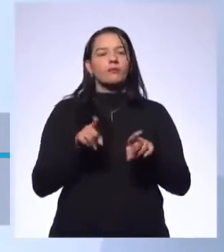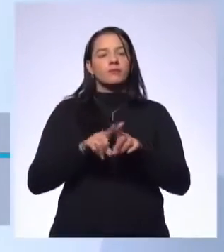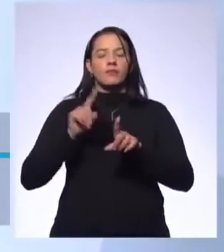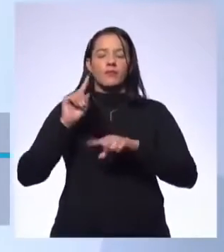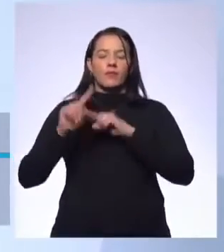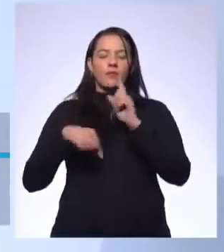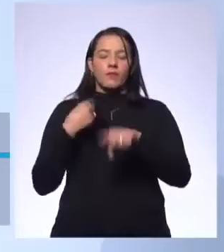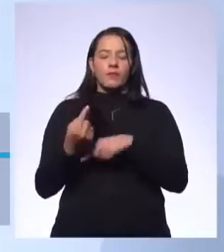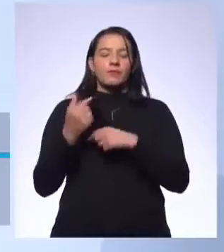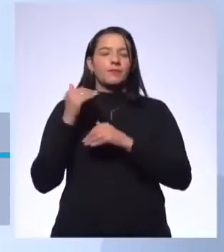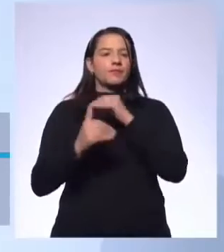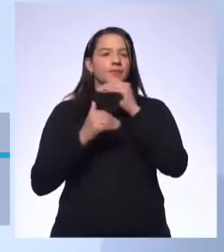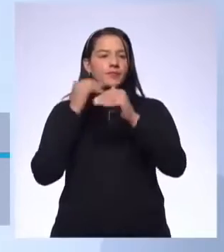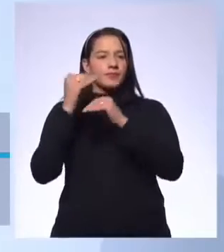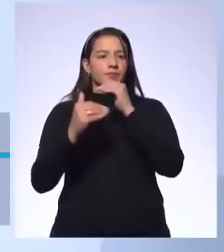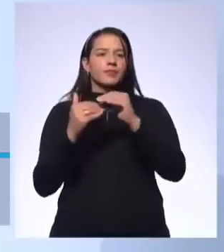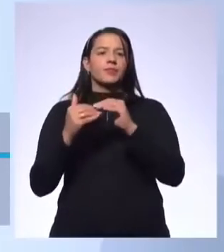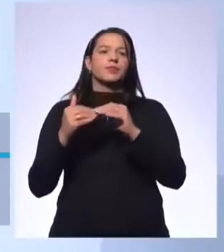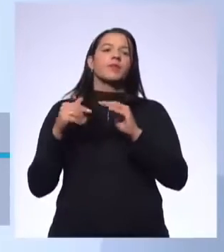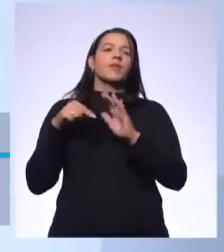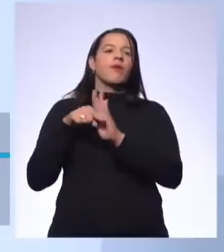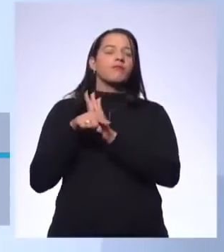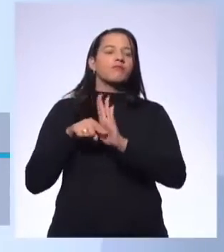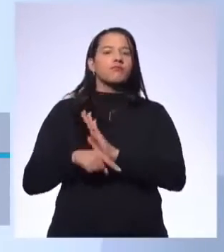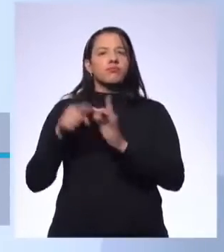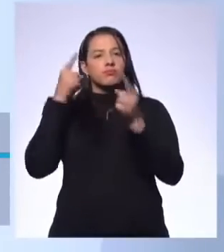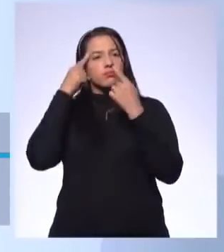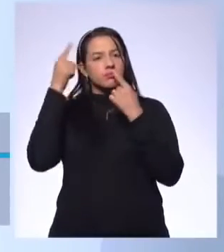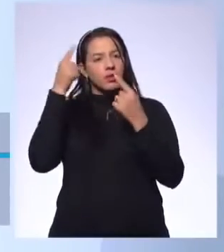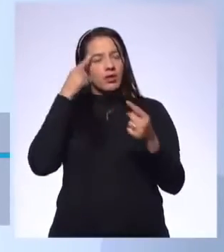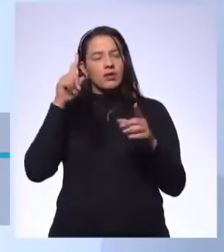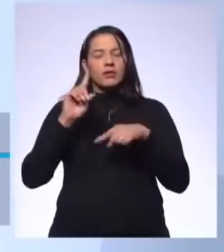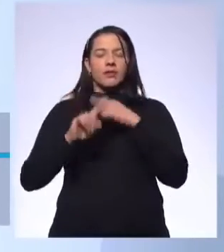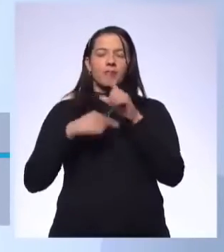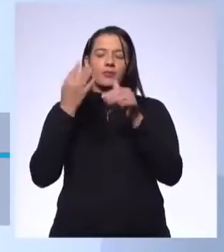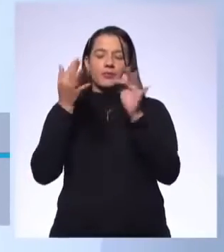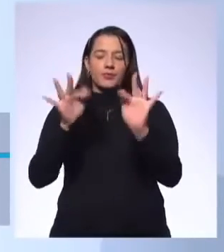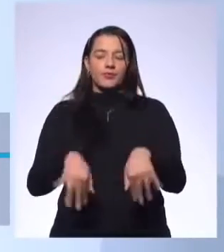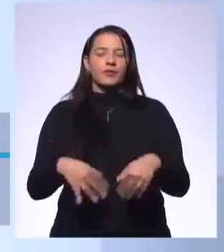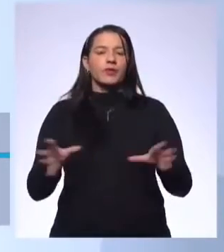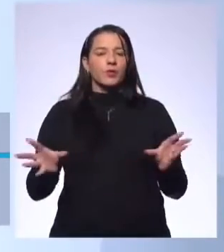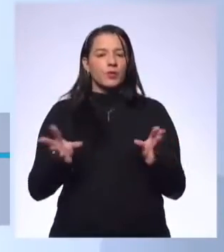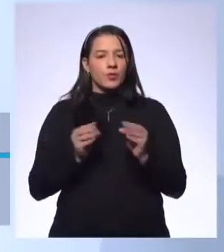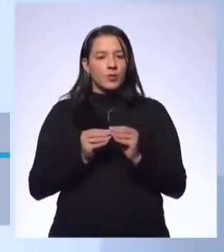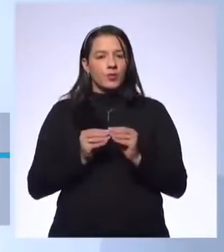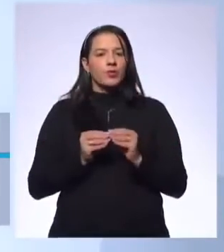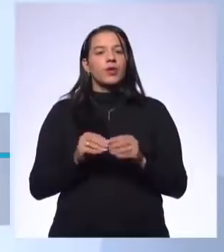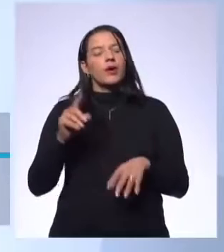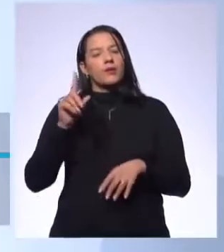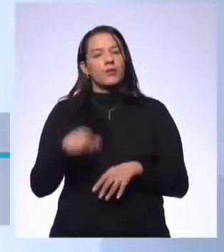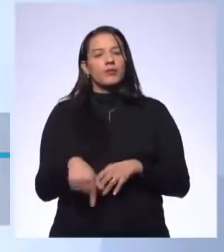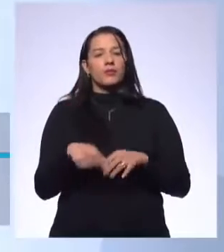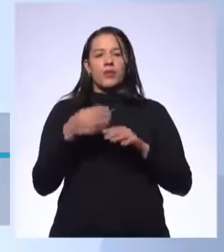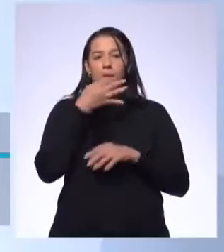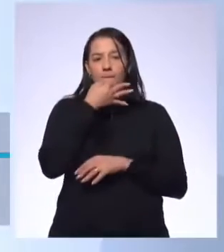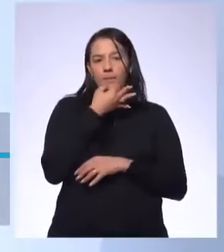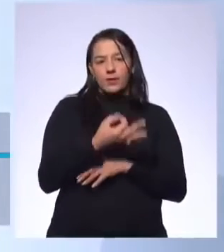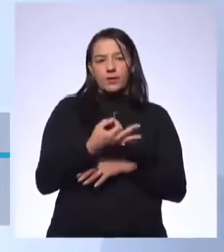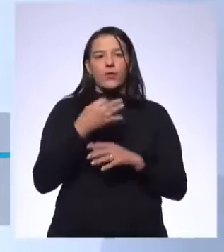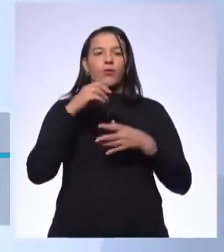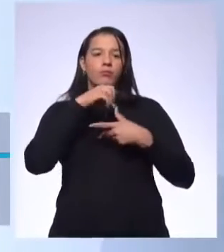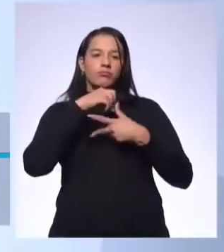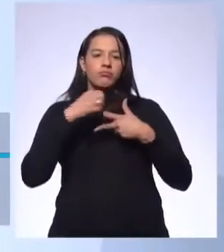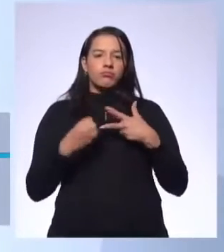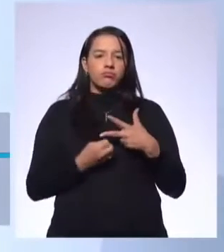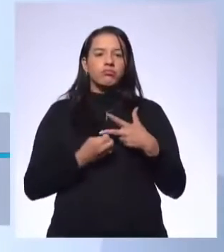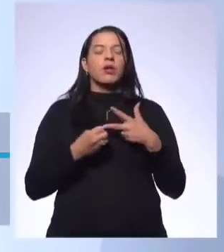desenvolver a minha tese, a minha ideia e, por fim, eu concluo. Quando é no artigo de opinião, até numa redação do Enem, a gente